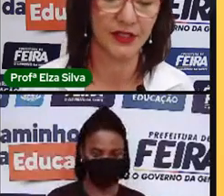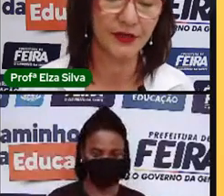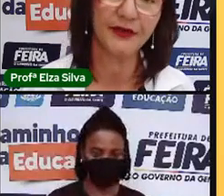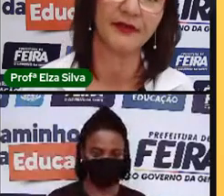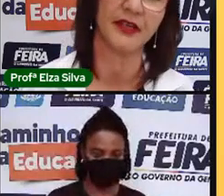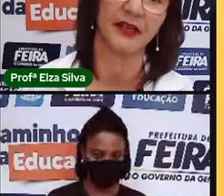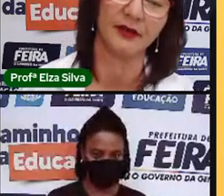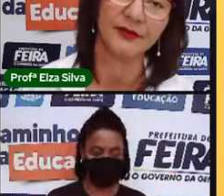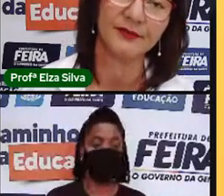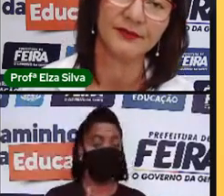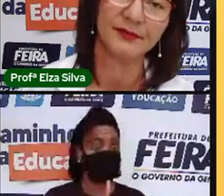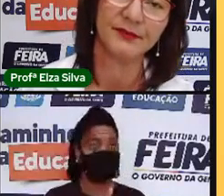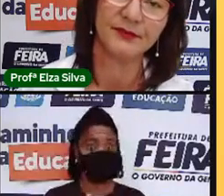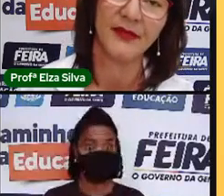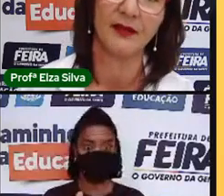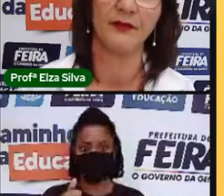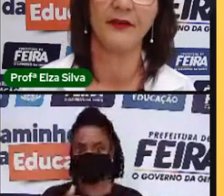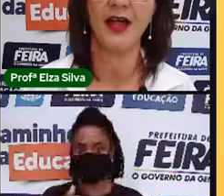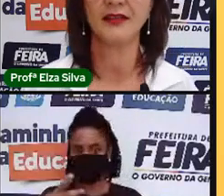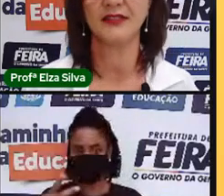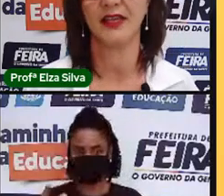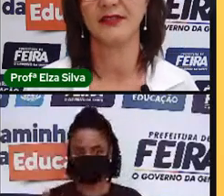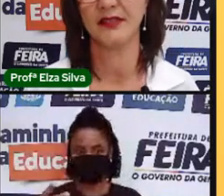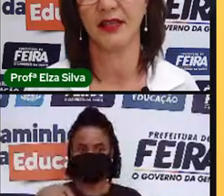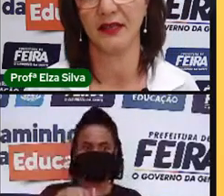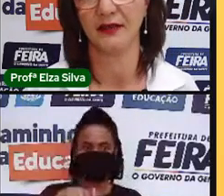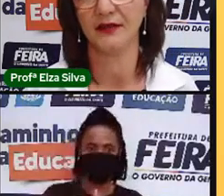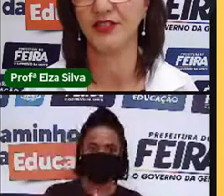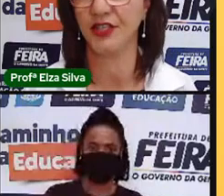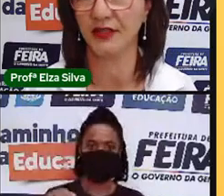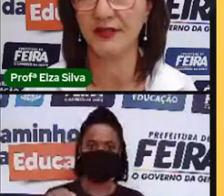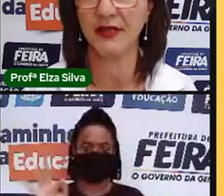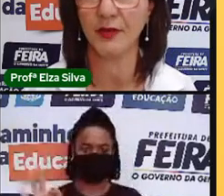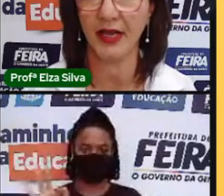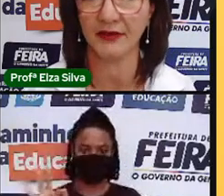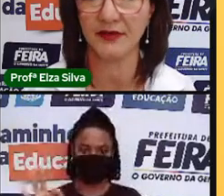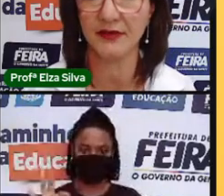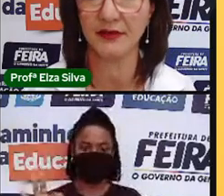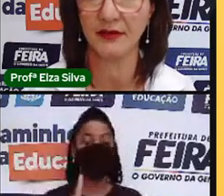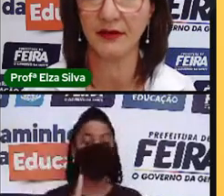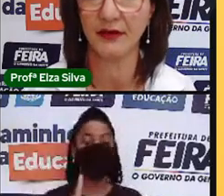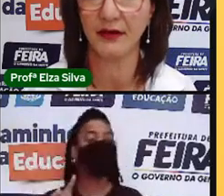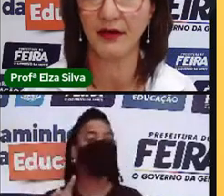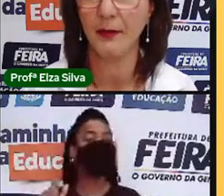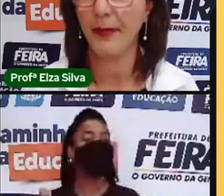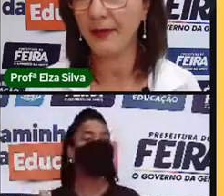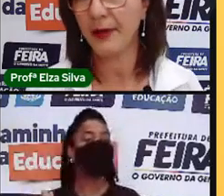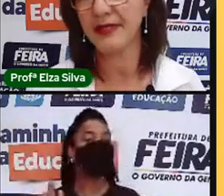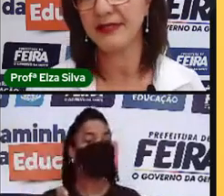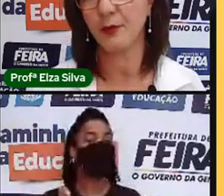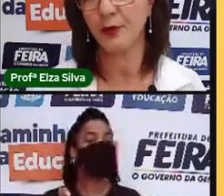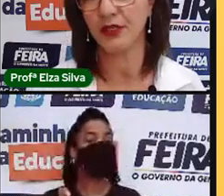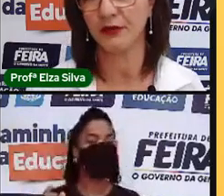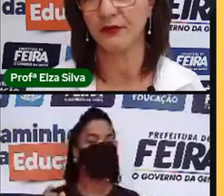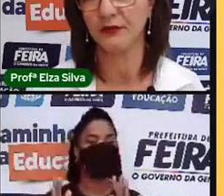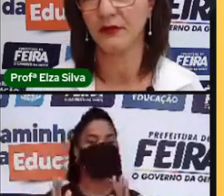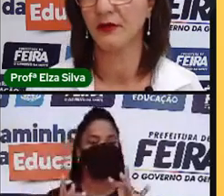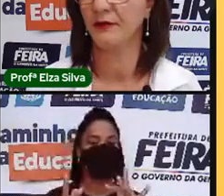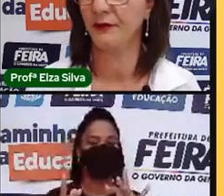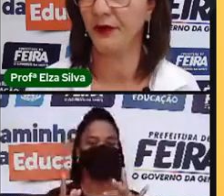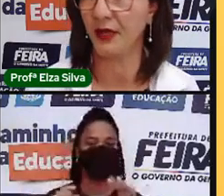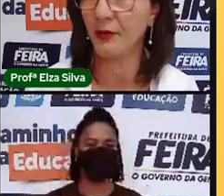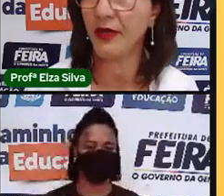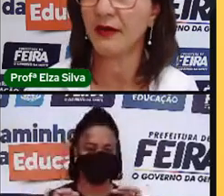Em 14 de fevereiro, Valentine's Day, dia dos namorados. dia para pensar um pouquinho.